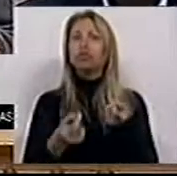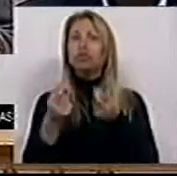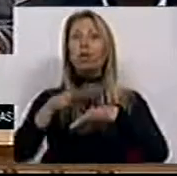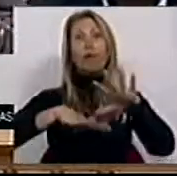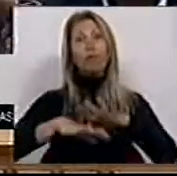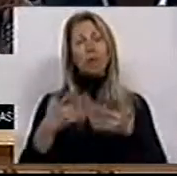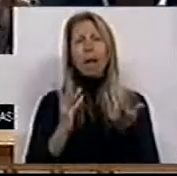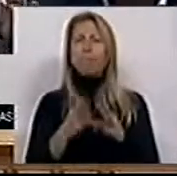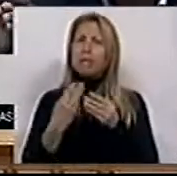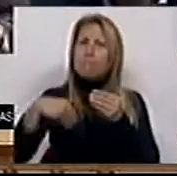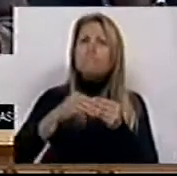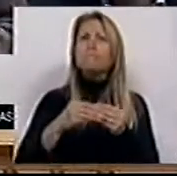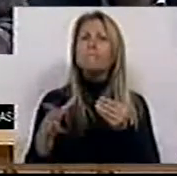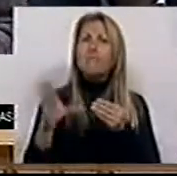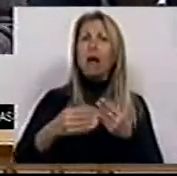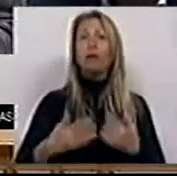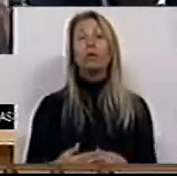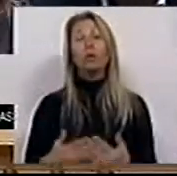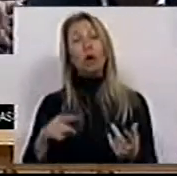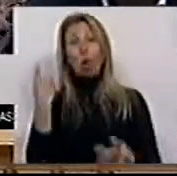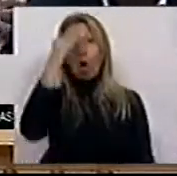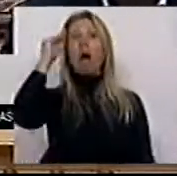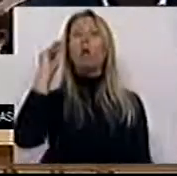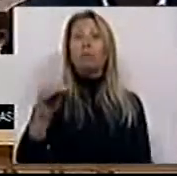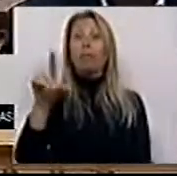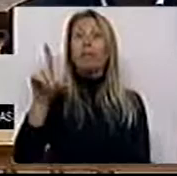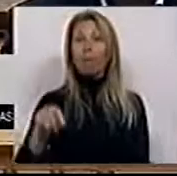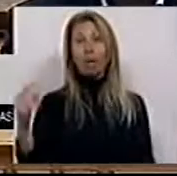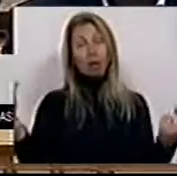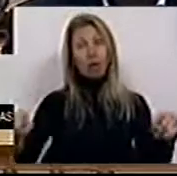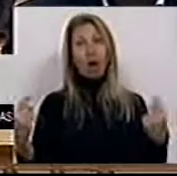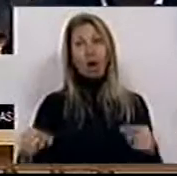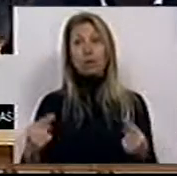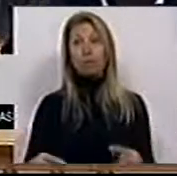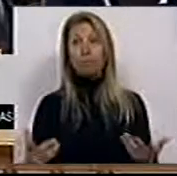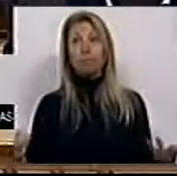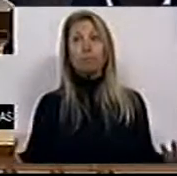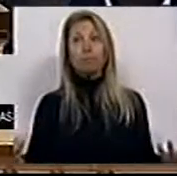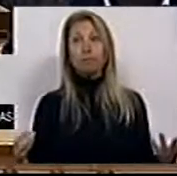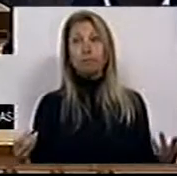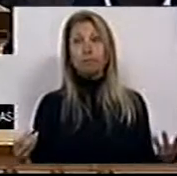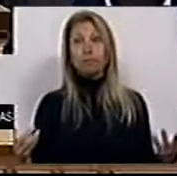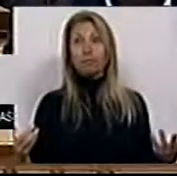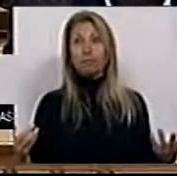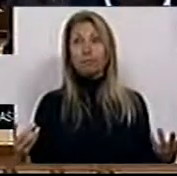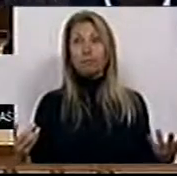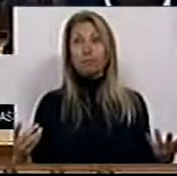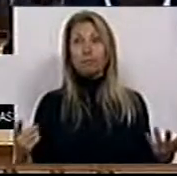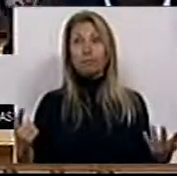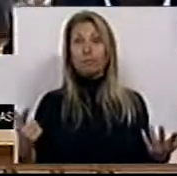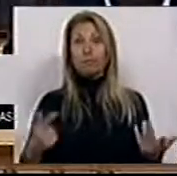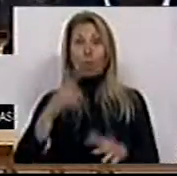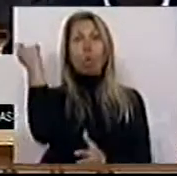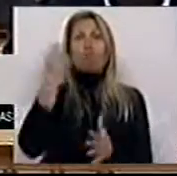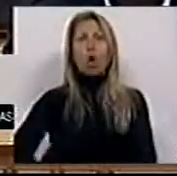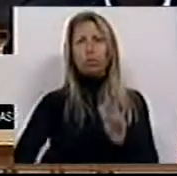mais longe. Nós aconselhamos também a que haja, portanto, a que hajam, portanto, multas e